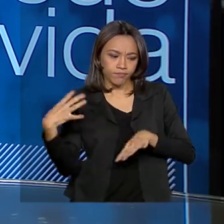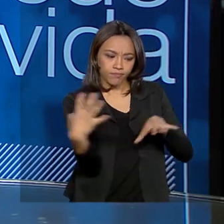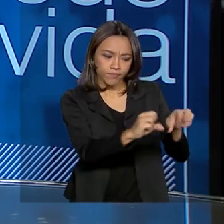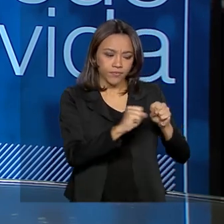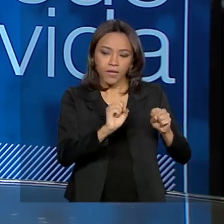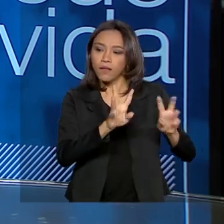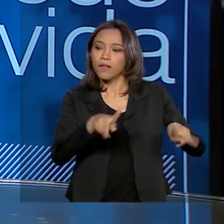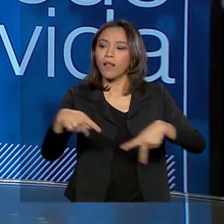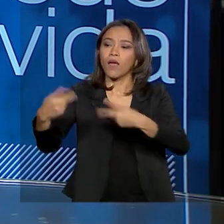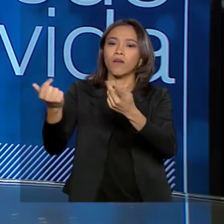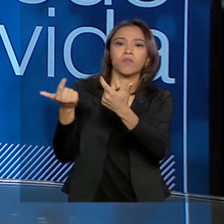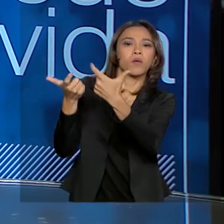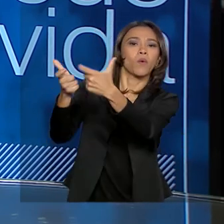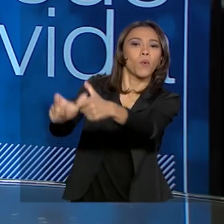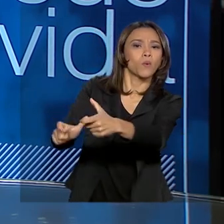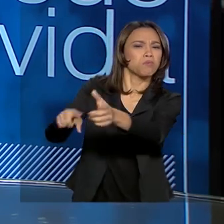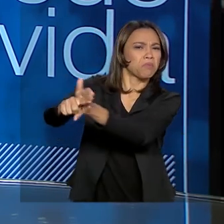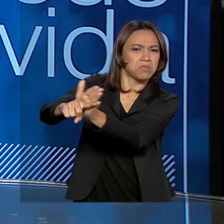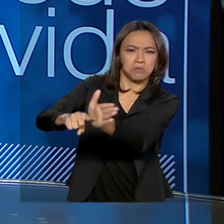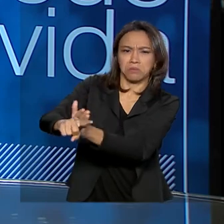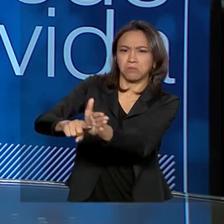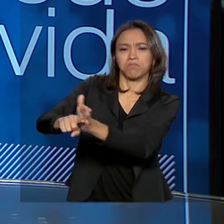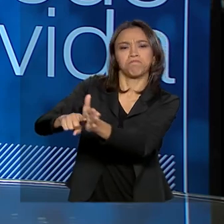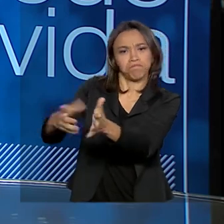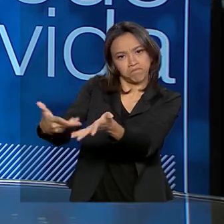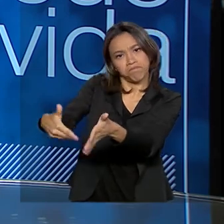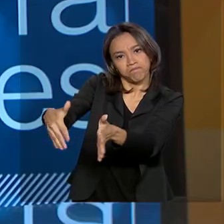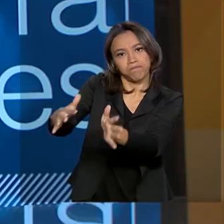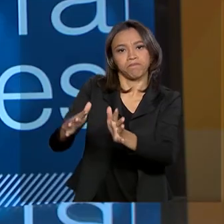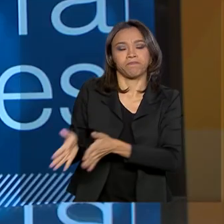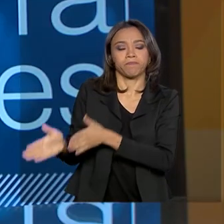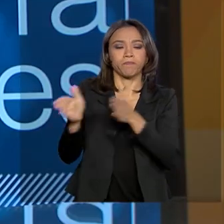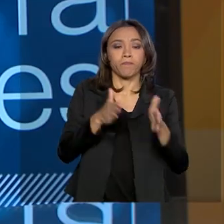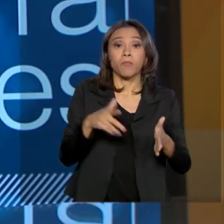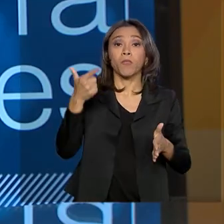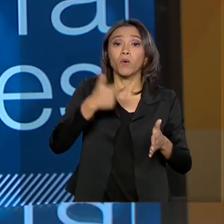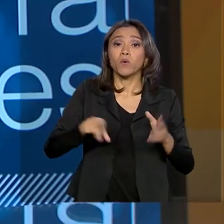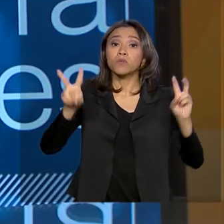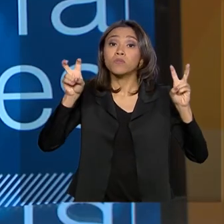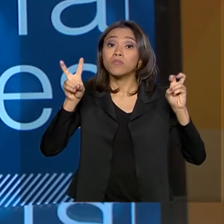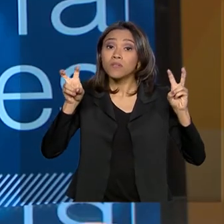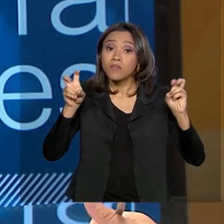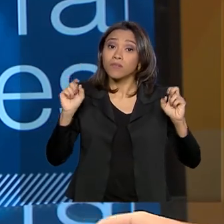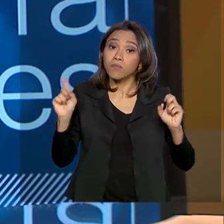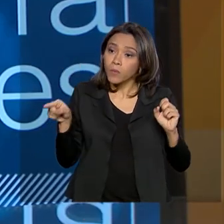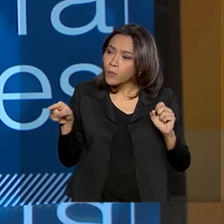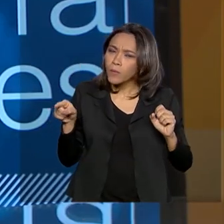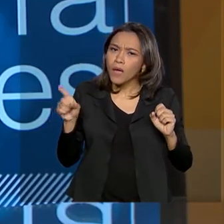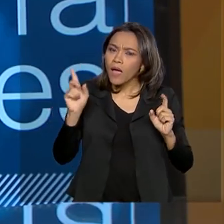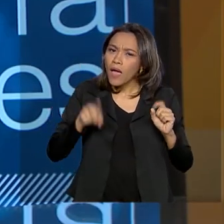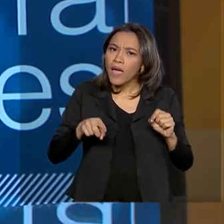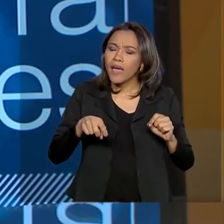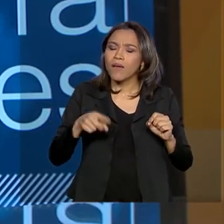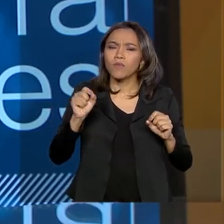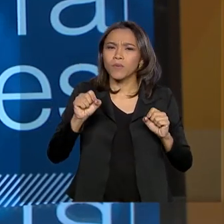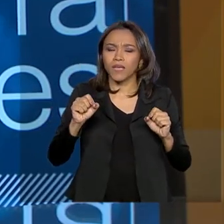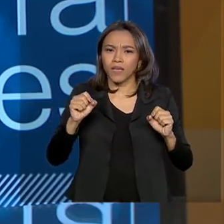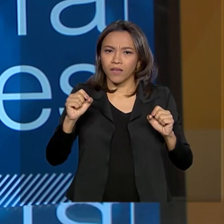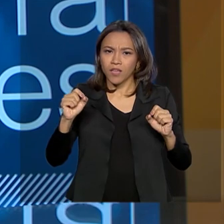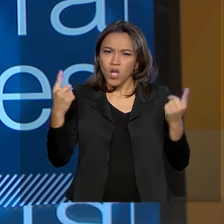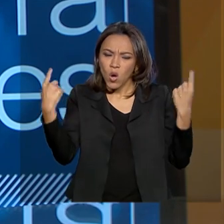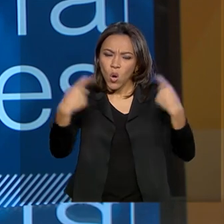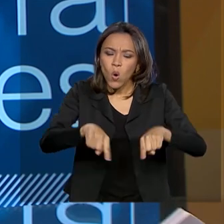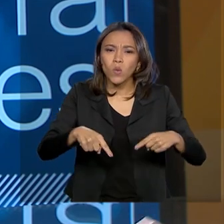para aí as investigações necessárias. Agora, um outro assunto muito sensível ao combate à exploração sexual de